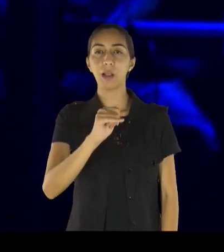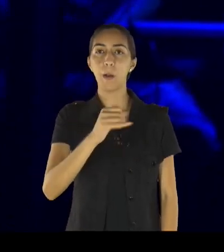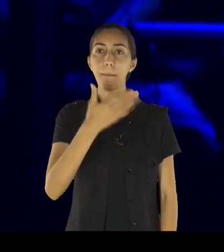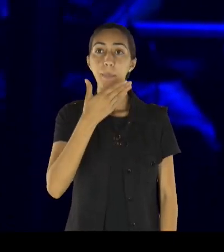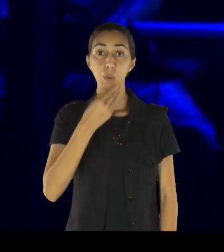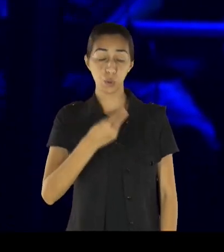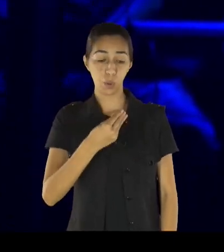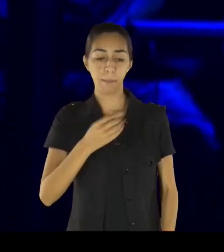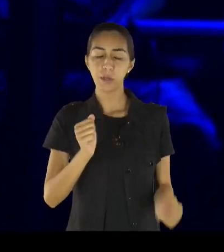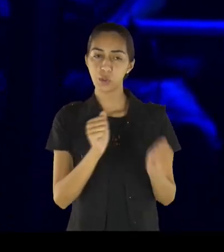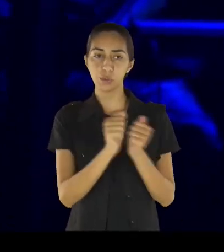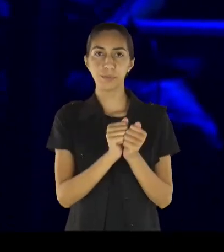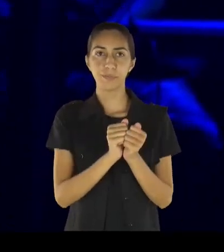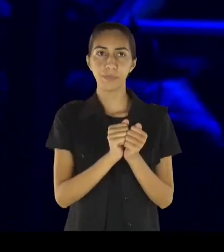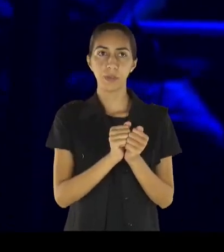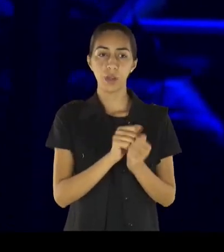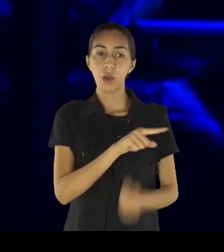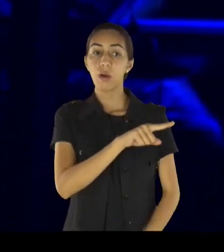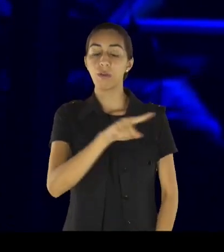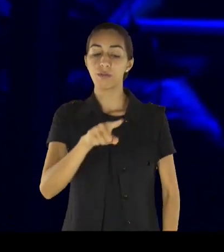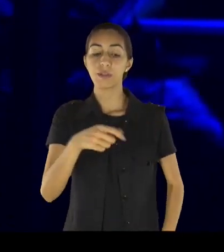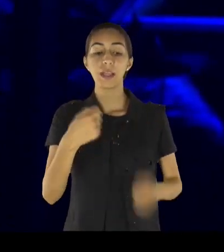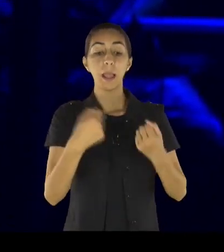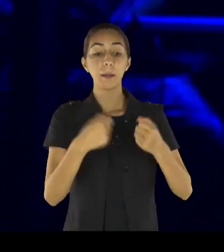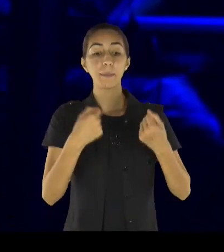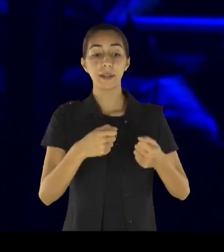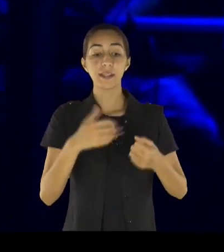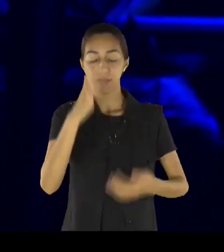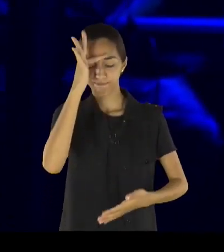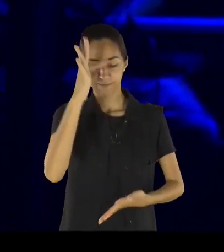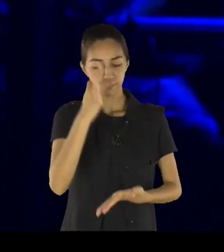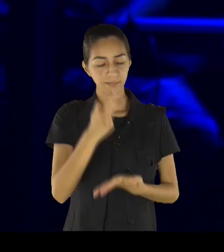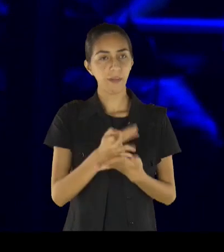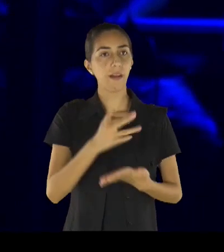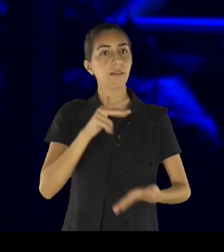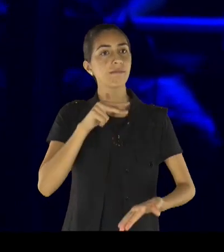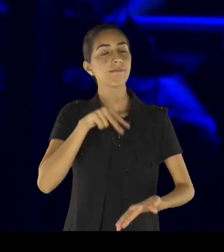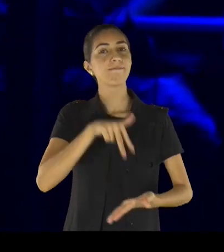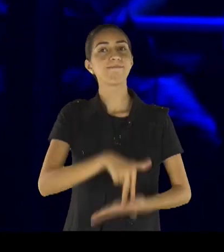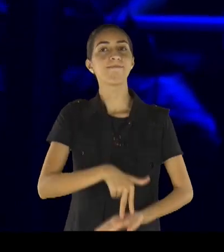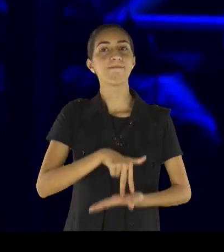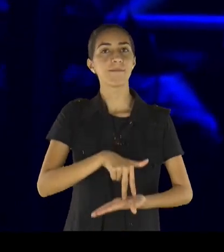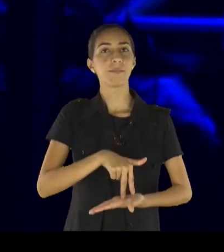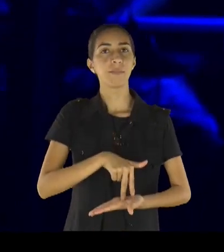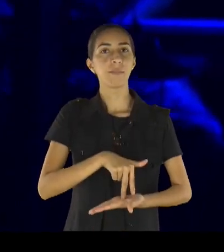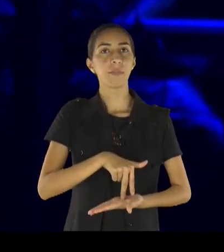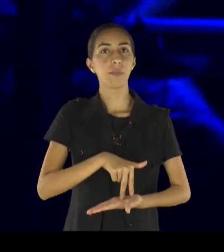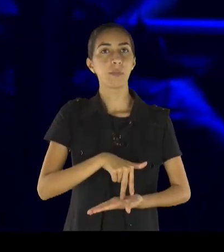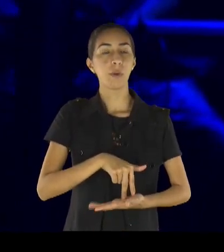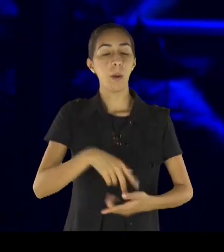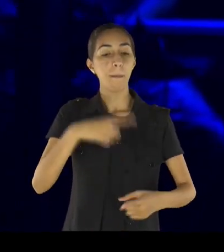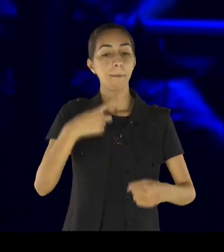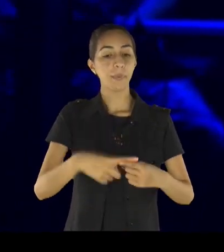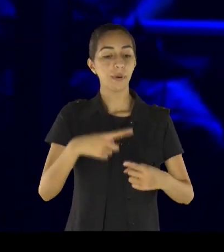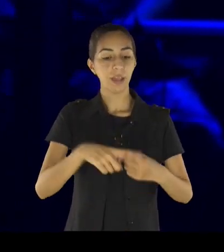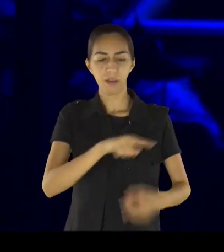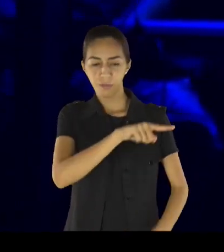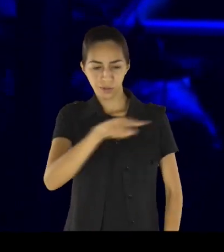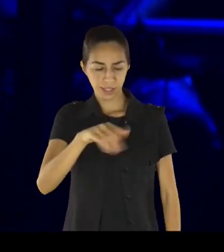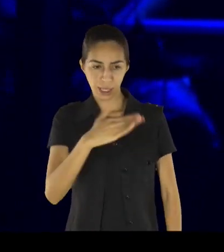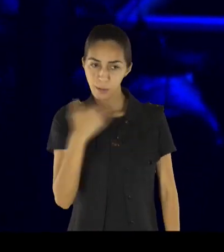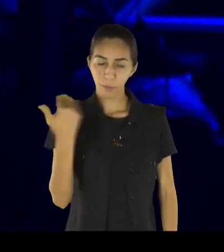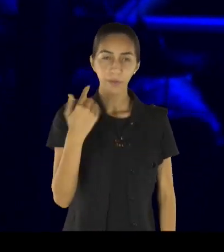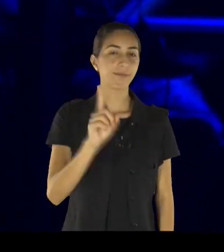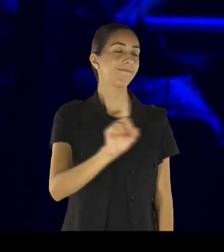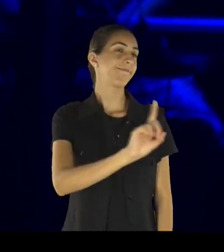perderá, a vida de nenhum de vós, você pode declarar pela fé, para sua família, para quem